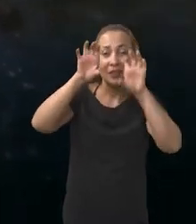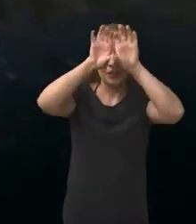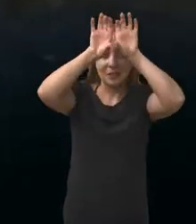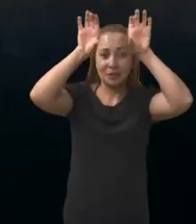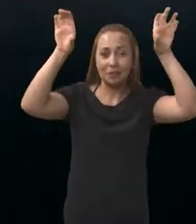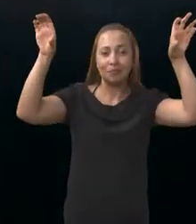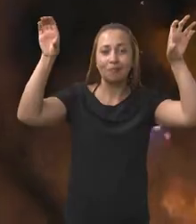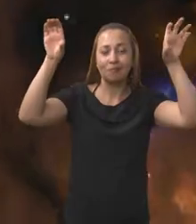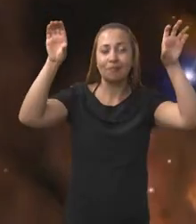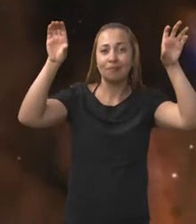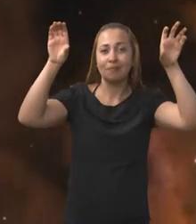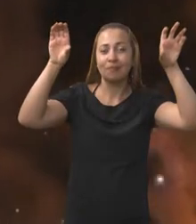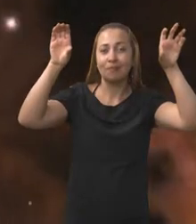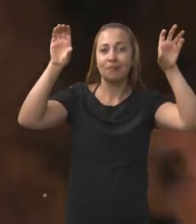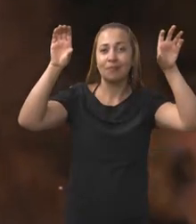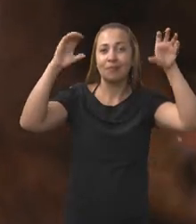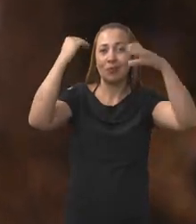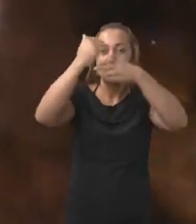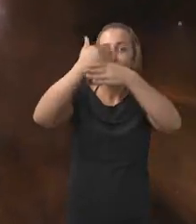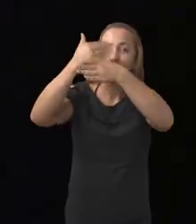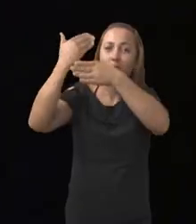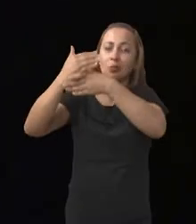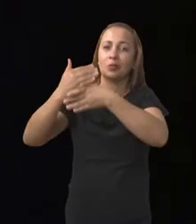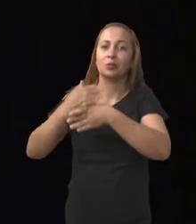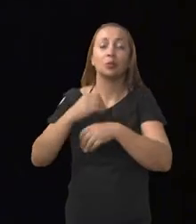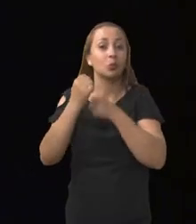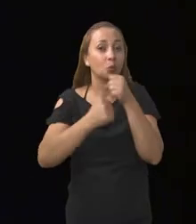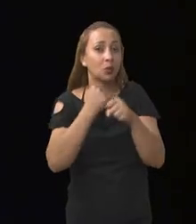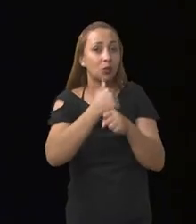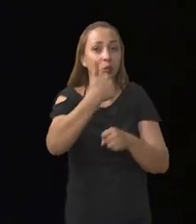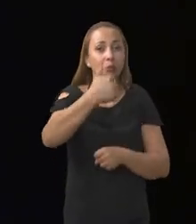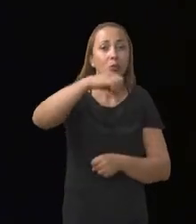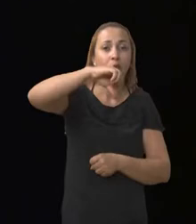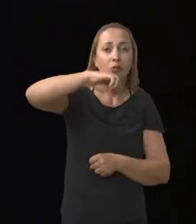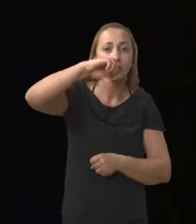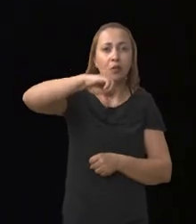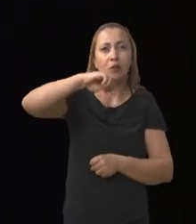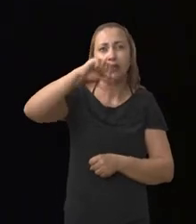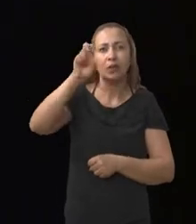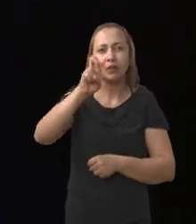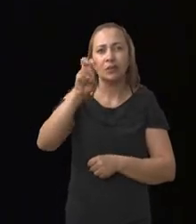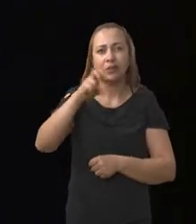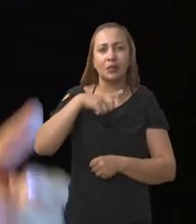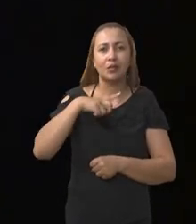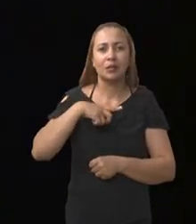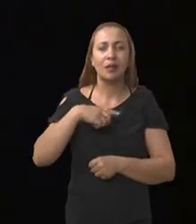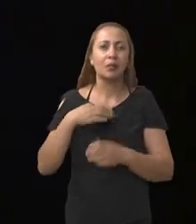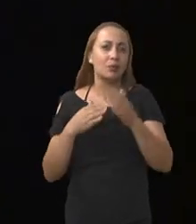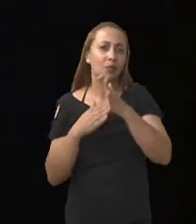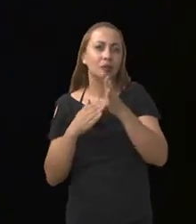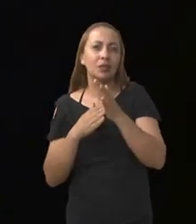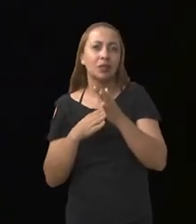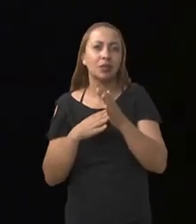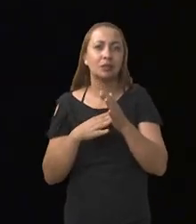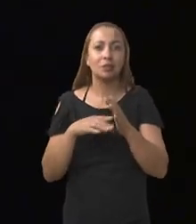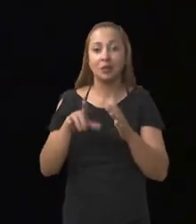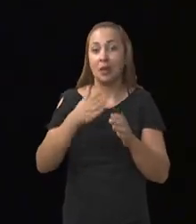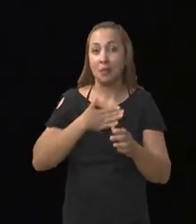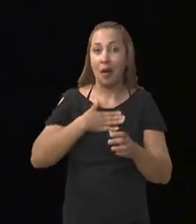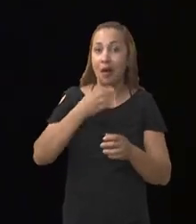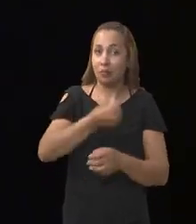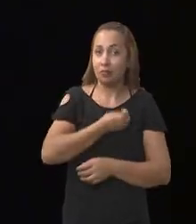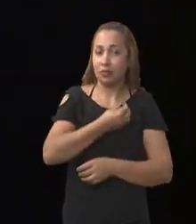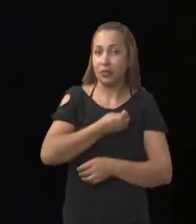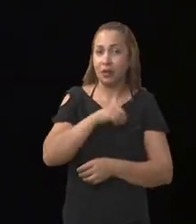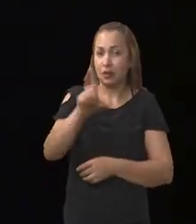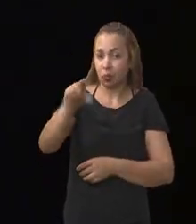é constituído. Em 1995, houve um momento decisivo na minha vida,